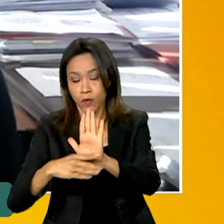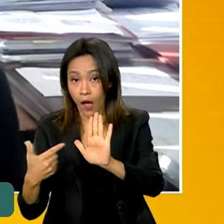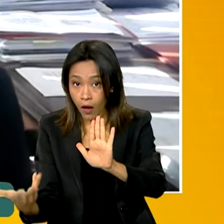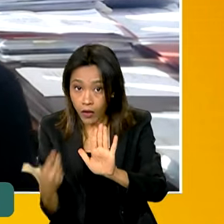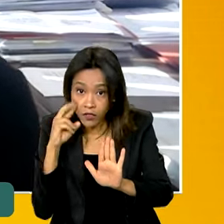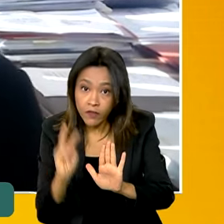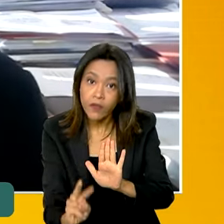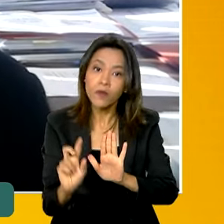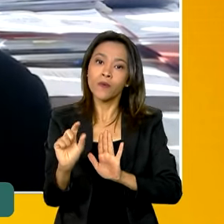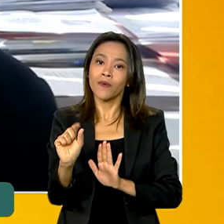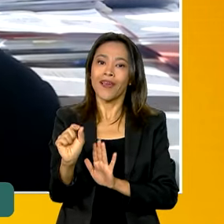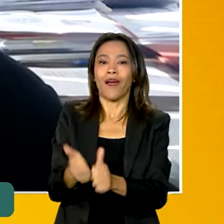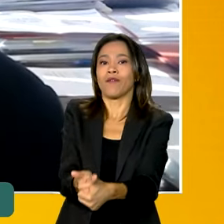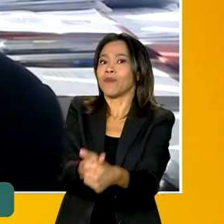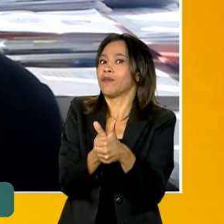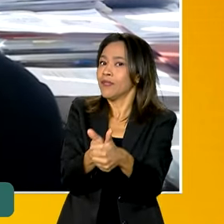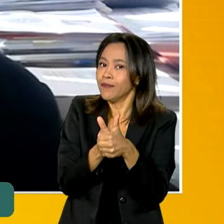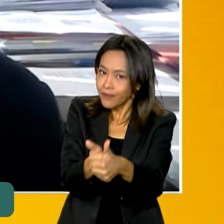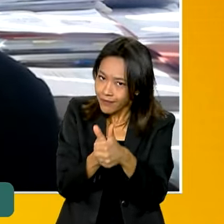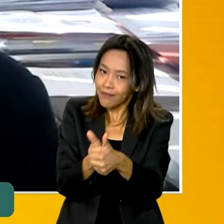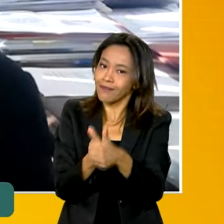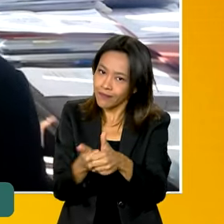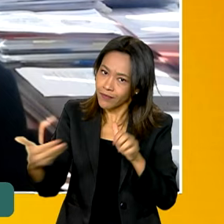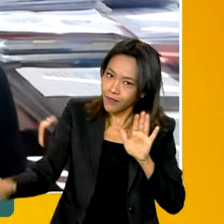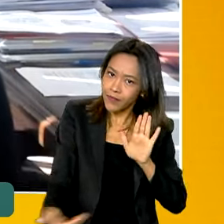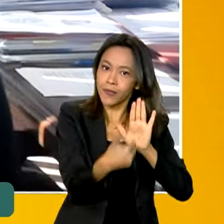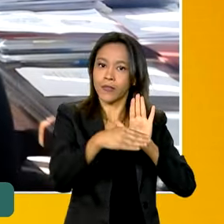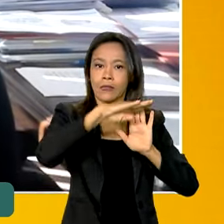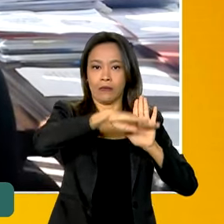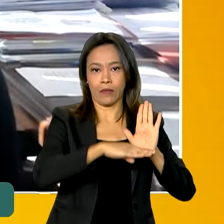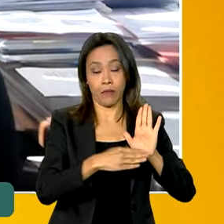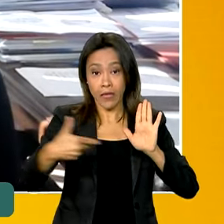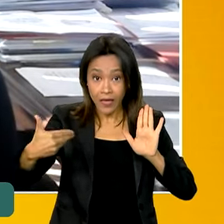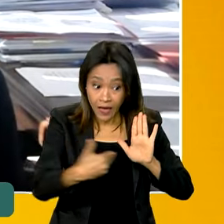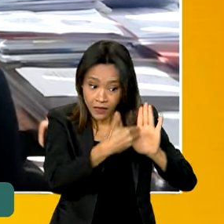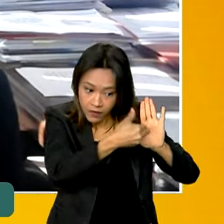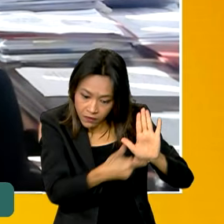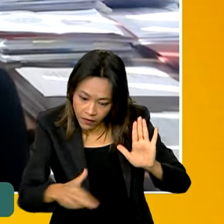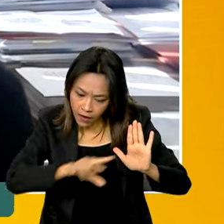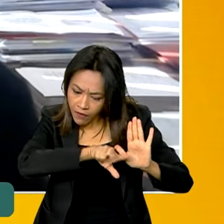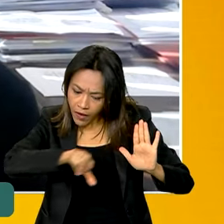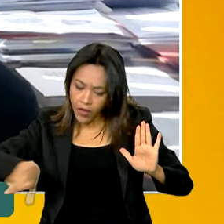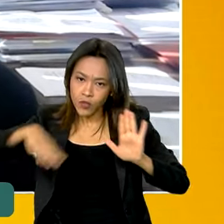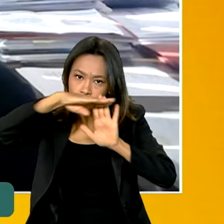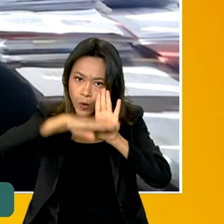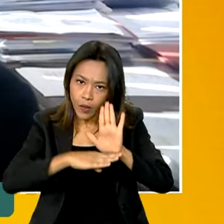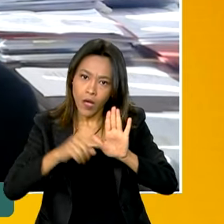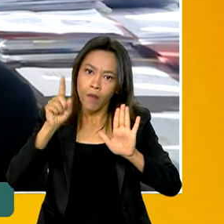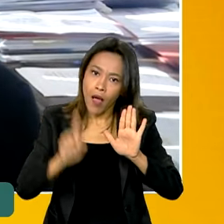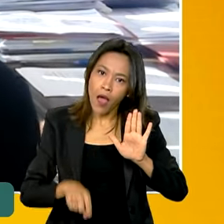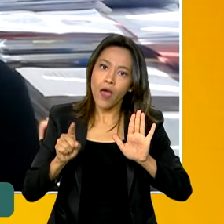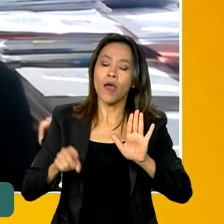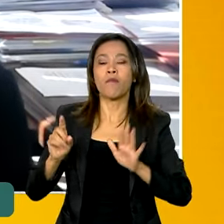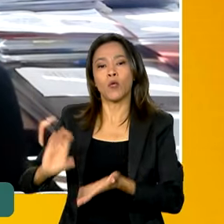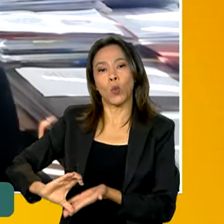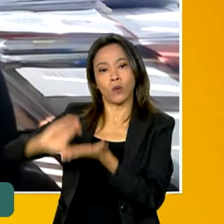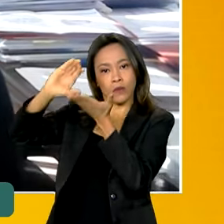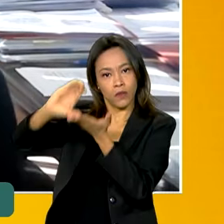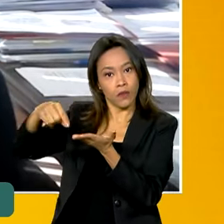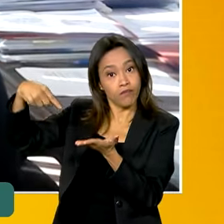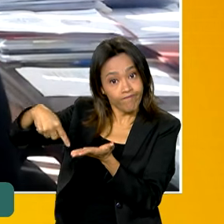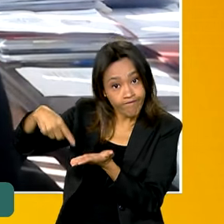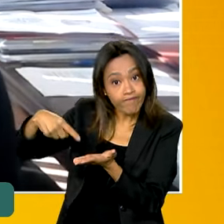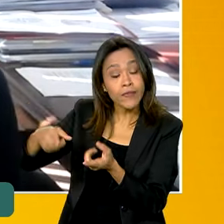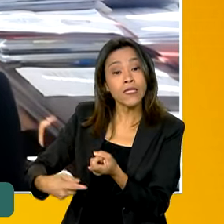agora também no acompanhamento do programa. E esses programas serão acompanhados pelo Fórum Interconselho, mas